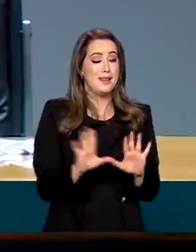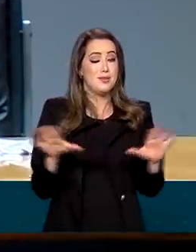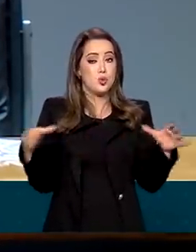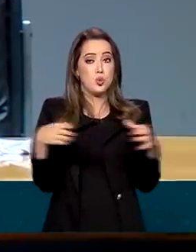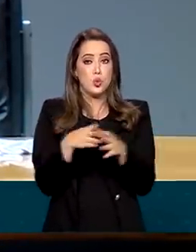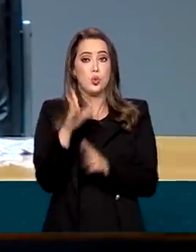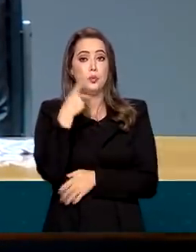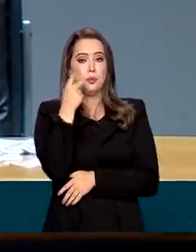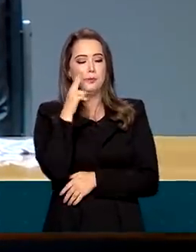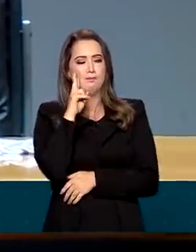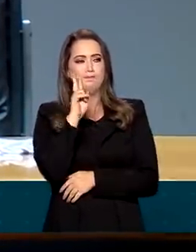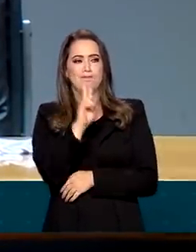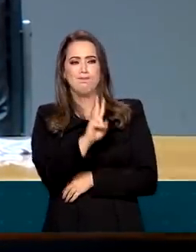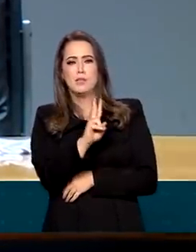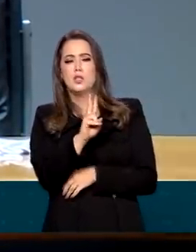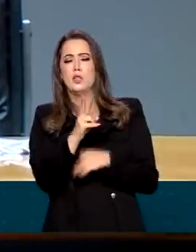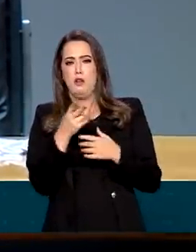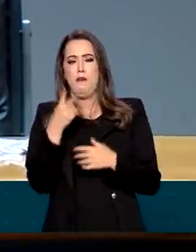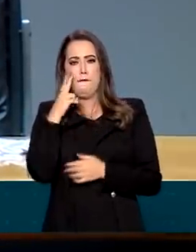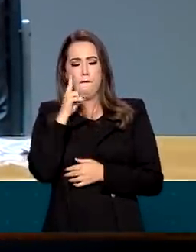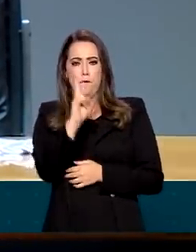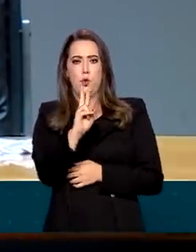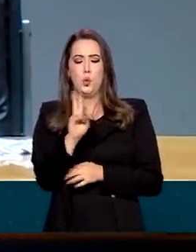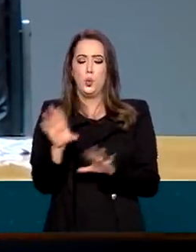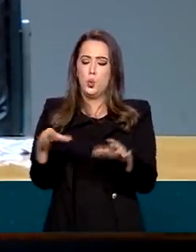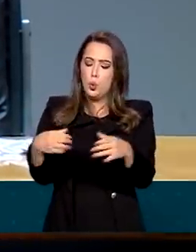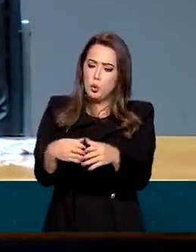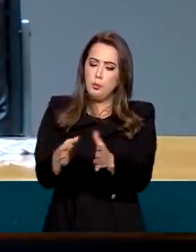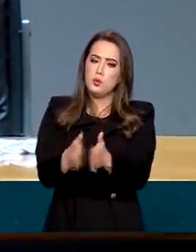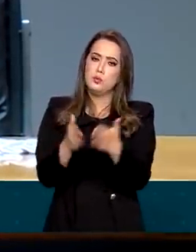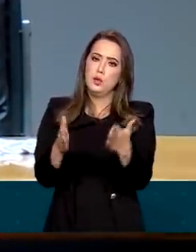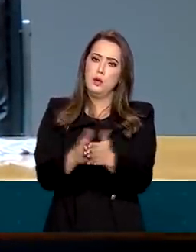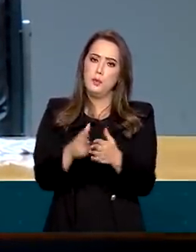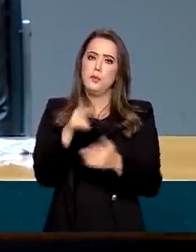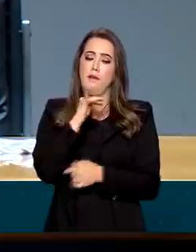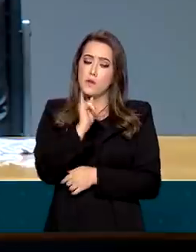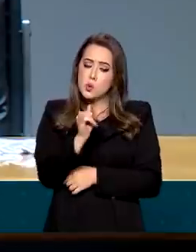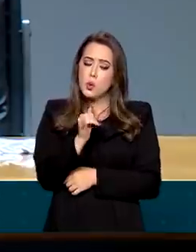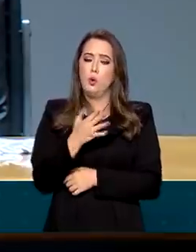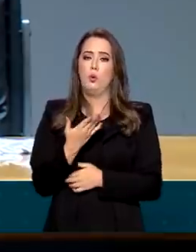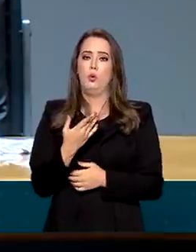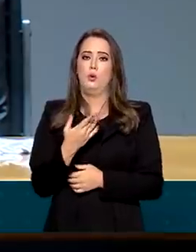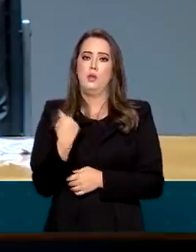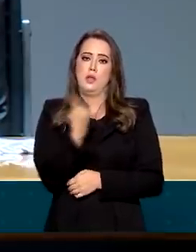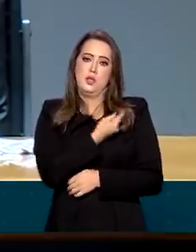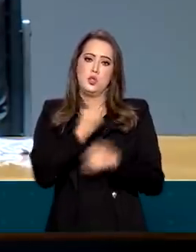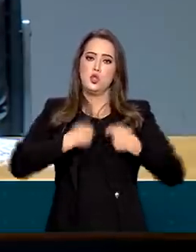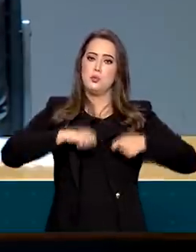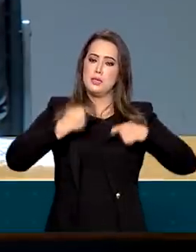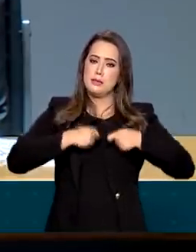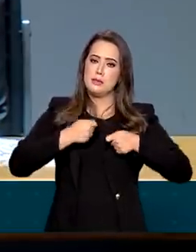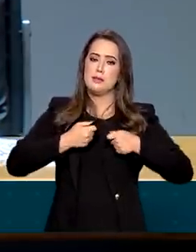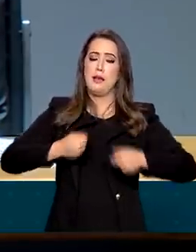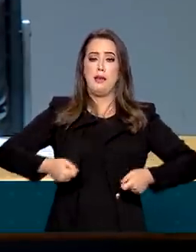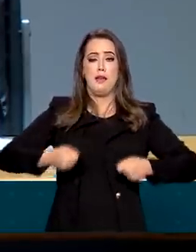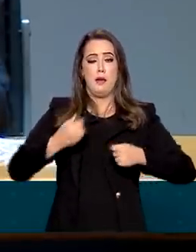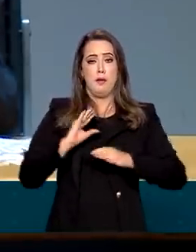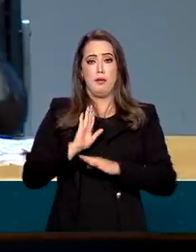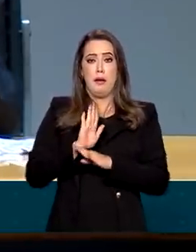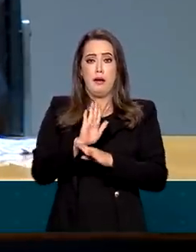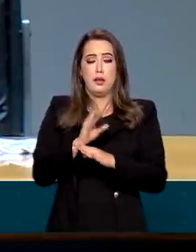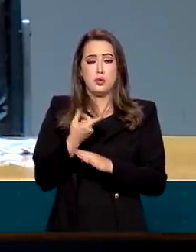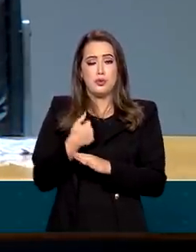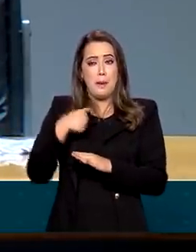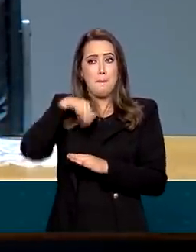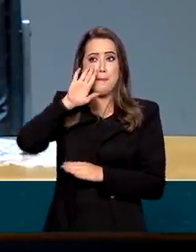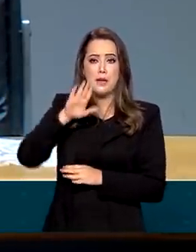para fragilidades dos mais vulneráveis, diz, olha, nós precisamos gastar um pouco mais, deve haver uma linha de equilíbrio aí. E é isso